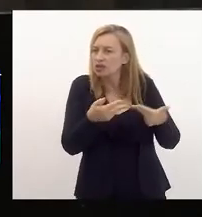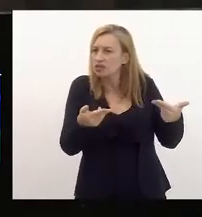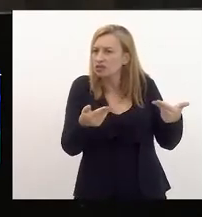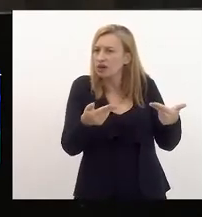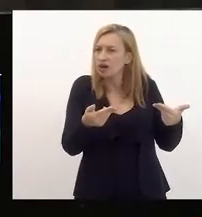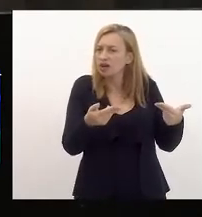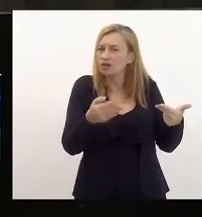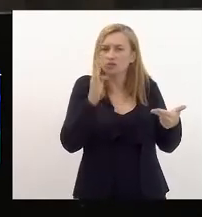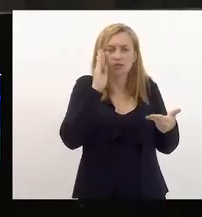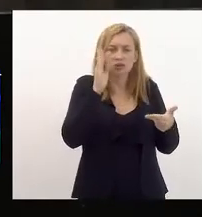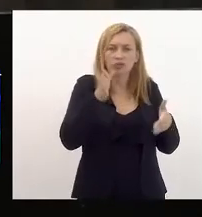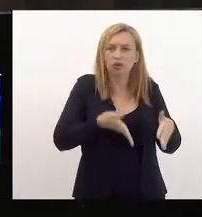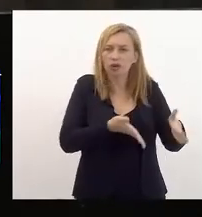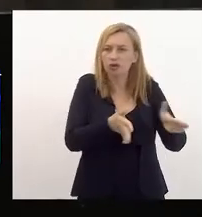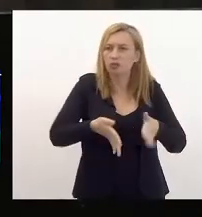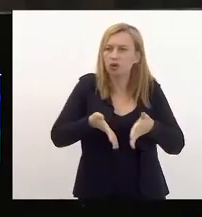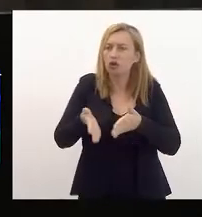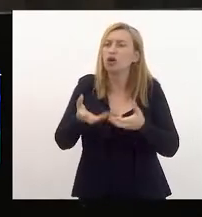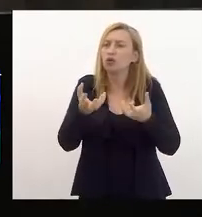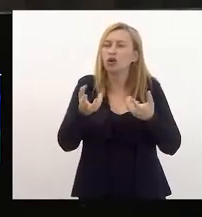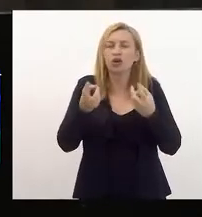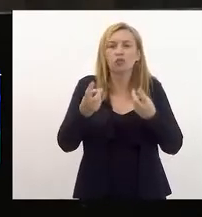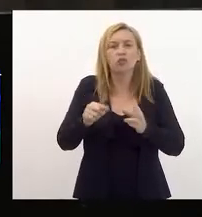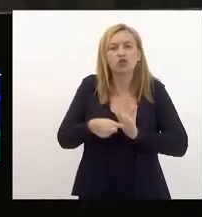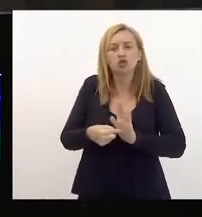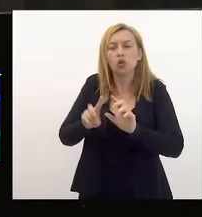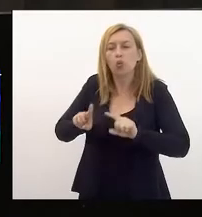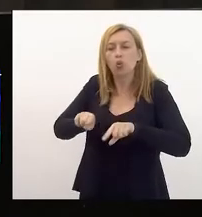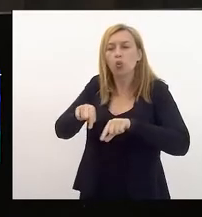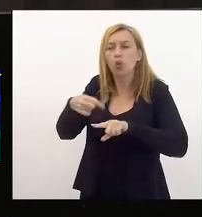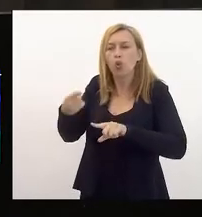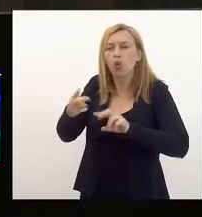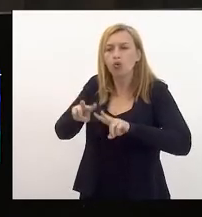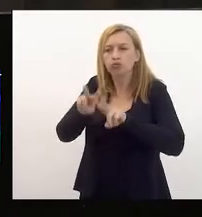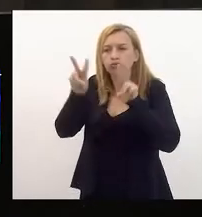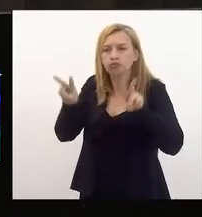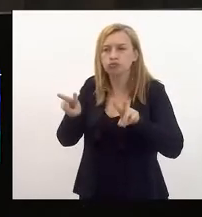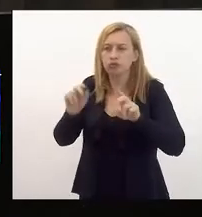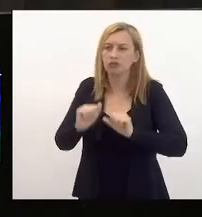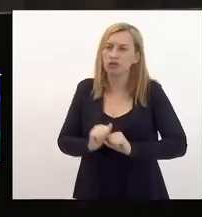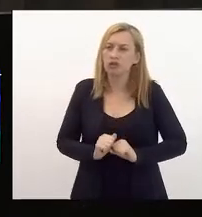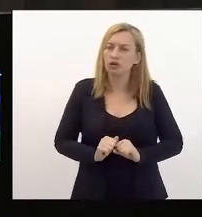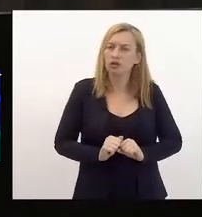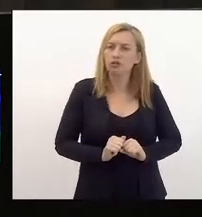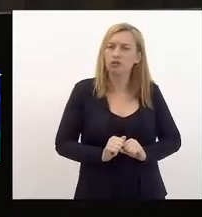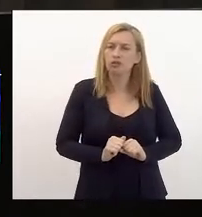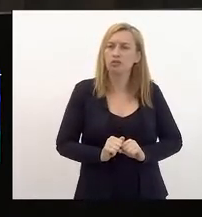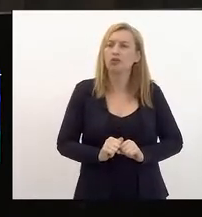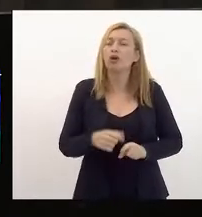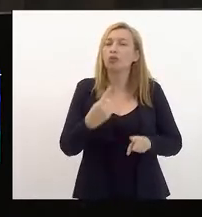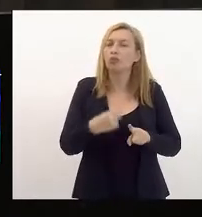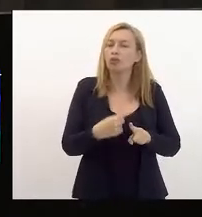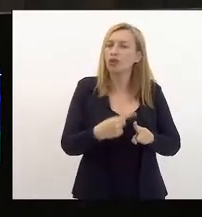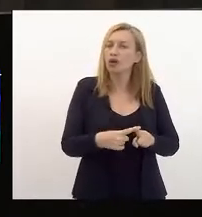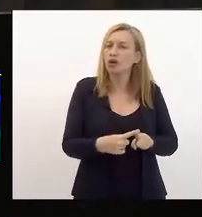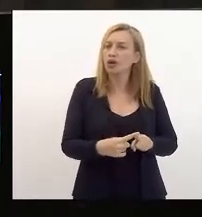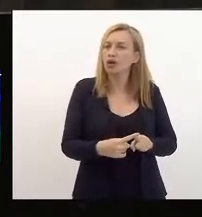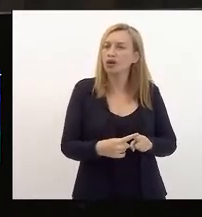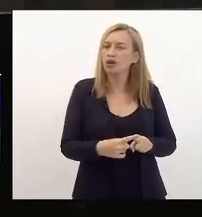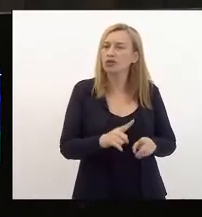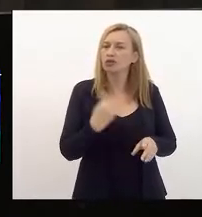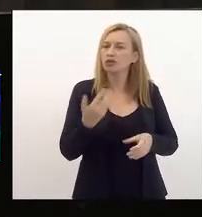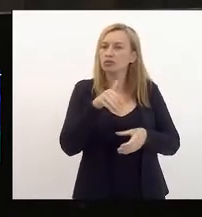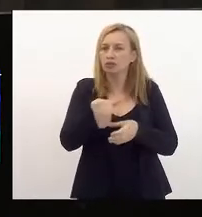E eu queria trazer aqui justamente um outro olhar para a peça do orçamento, até porque, inclusive, enquanto